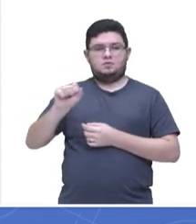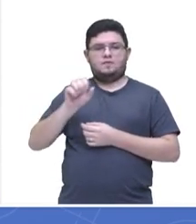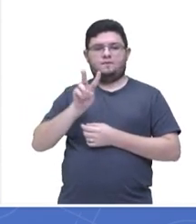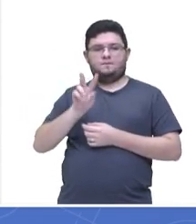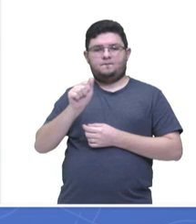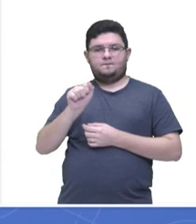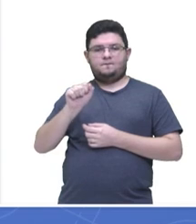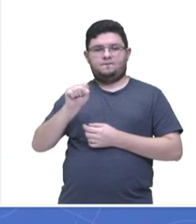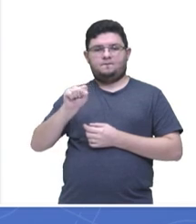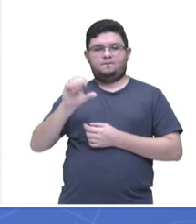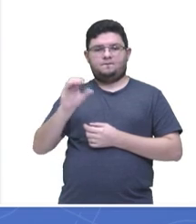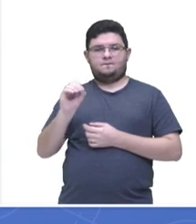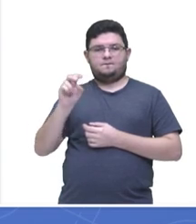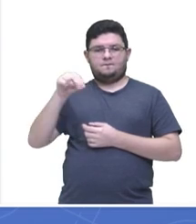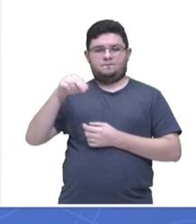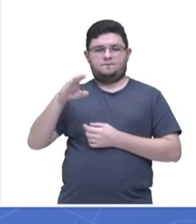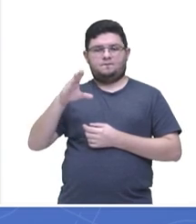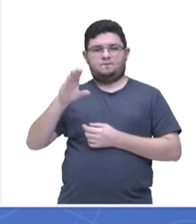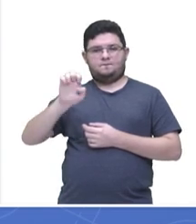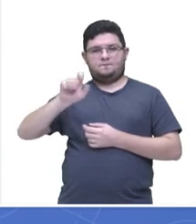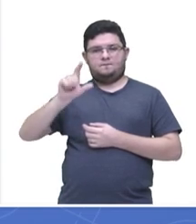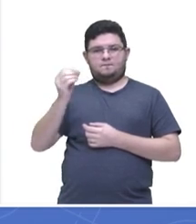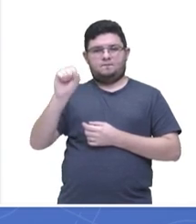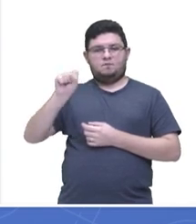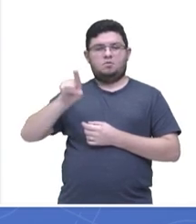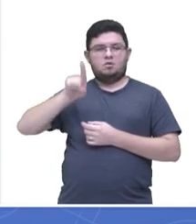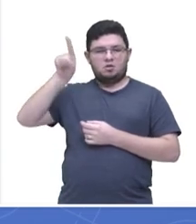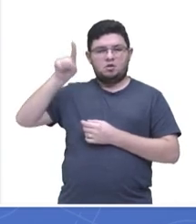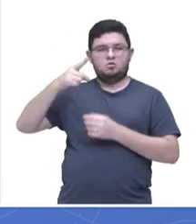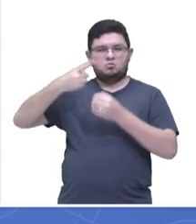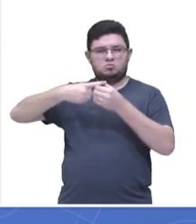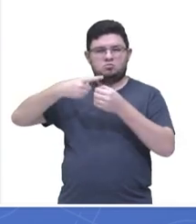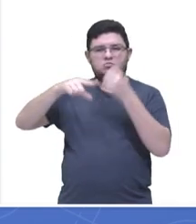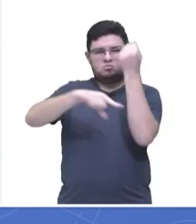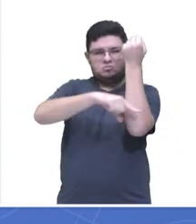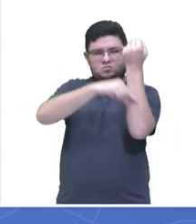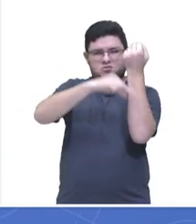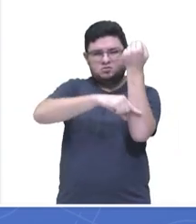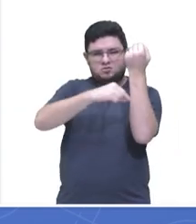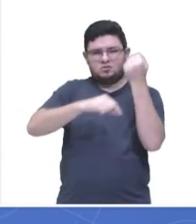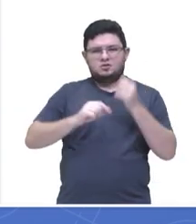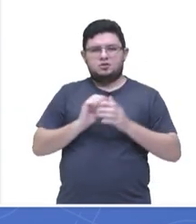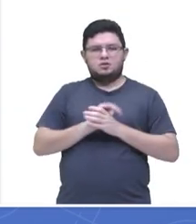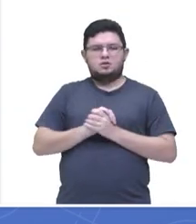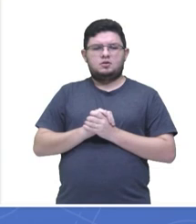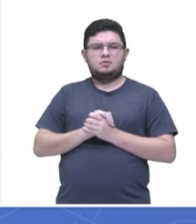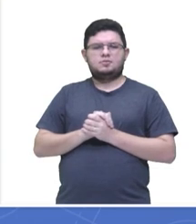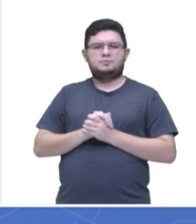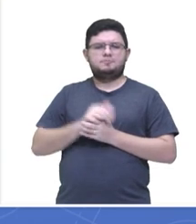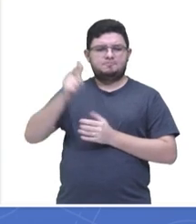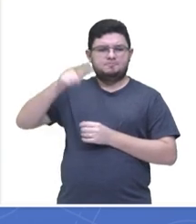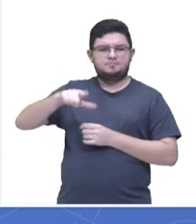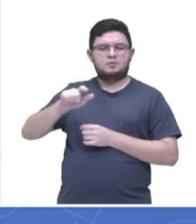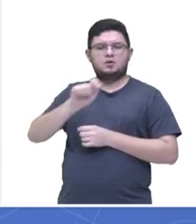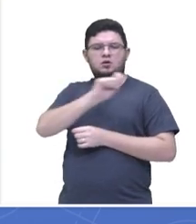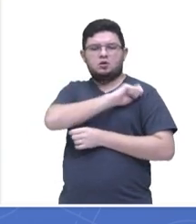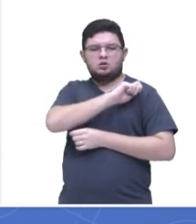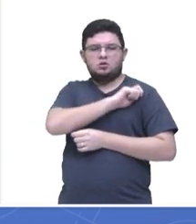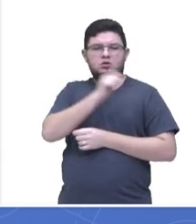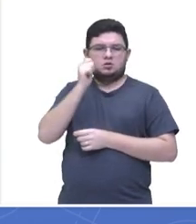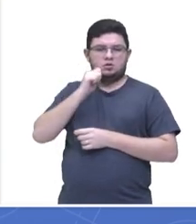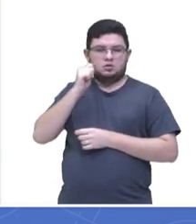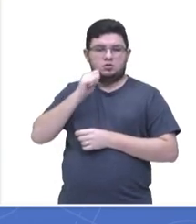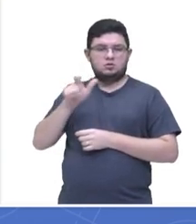participação aqui conosco. Vamos para mais uma turma. Mais um aluno, digo, para a Paloma. A